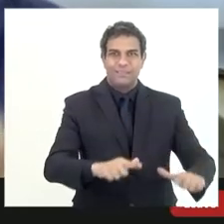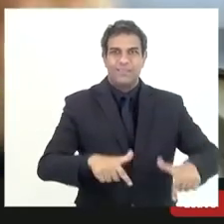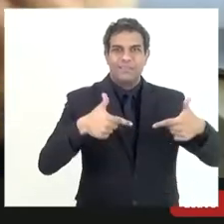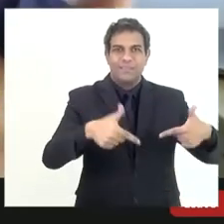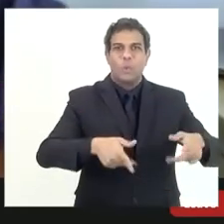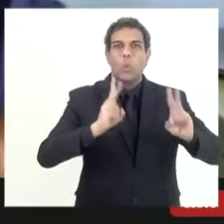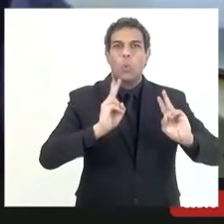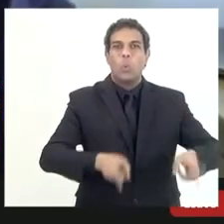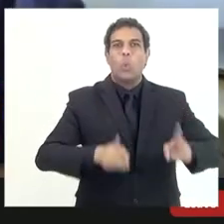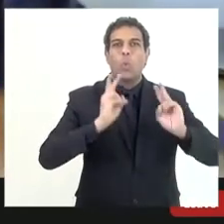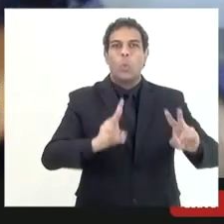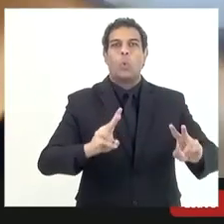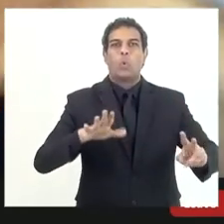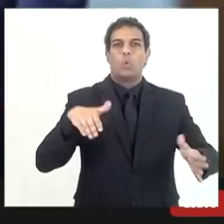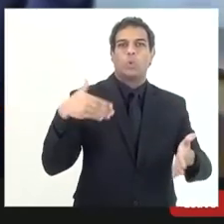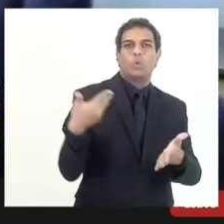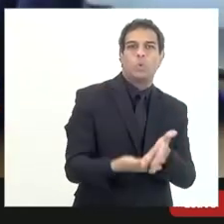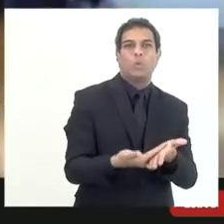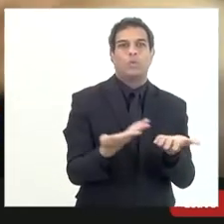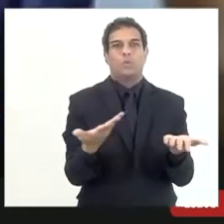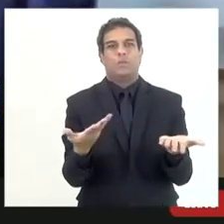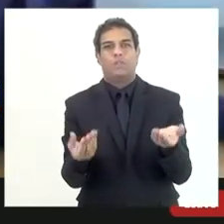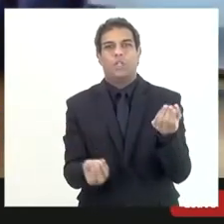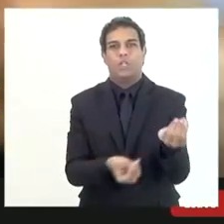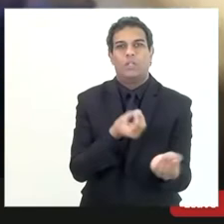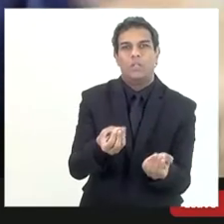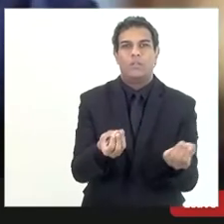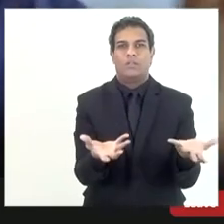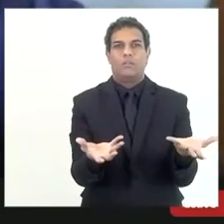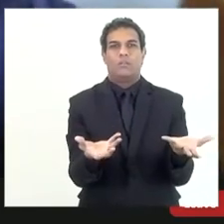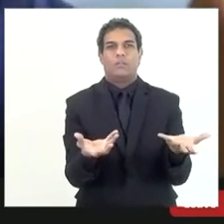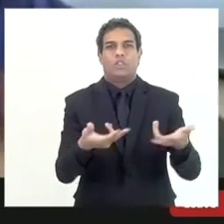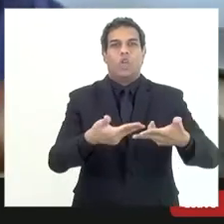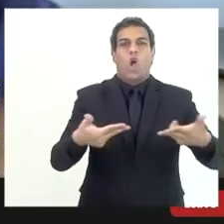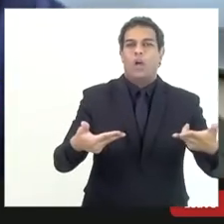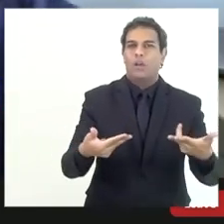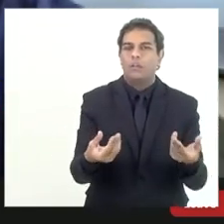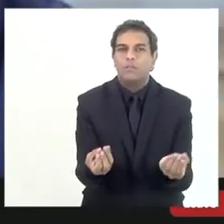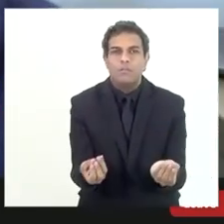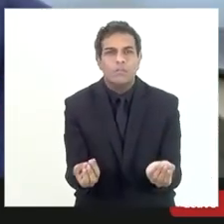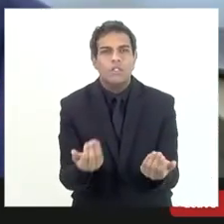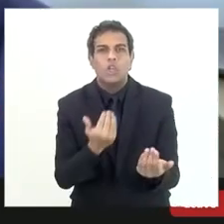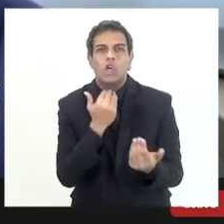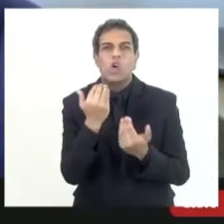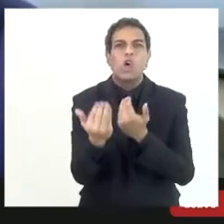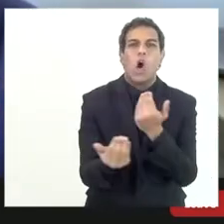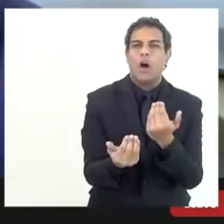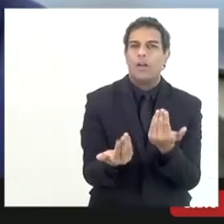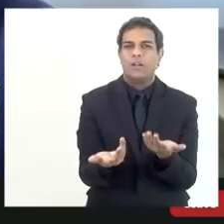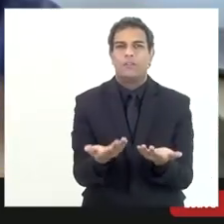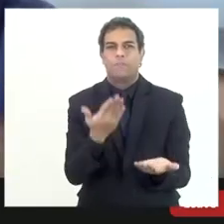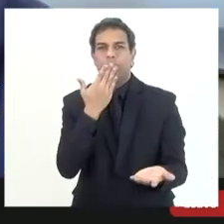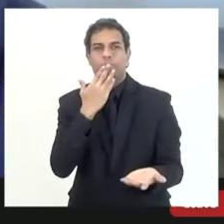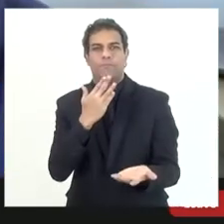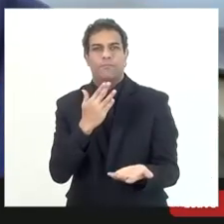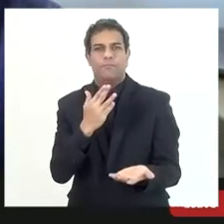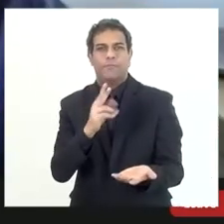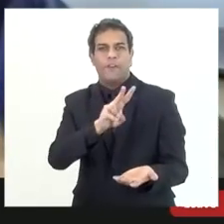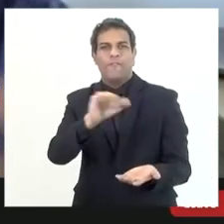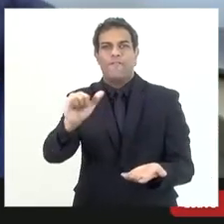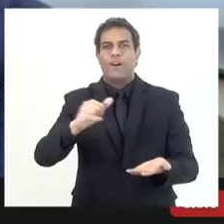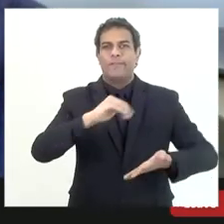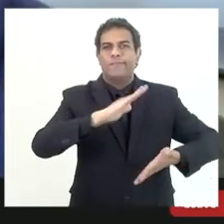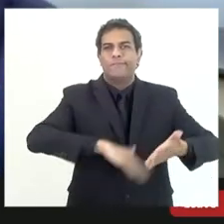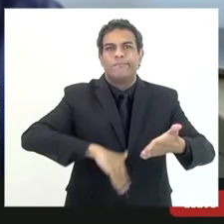mas não que a broca seja de futex tênis diamante não importa porque qualquer broca vai cortar vai